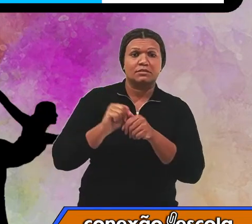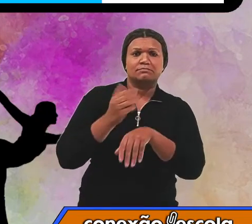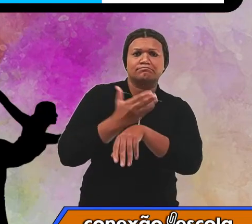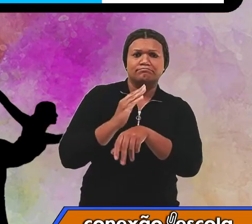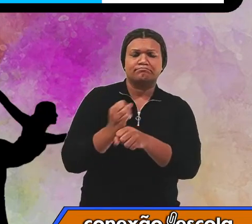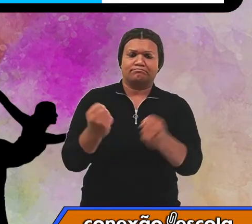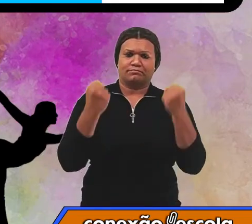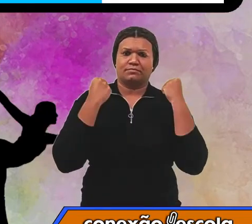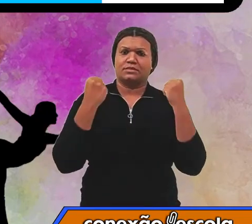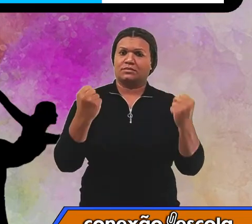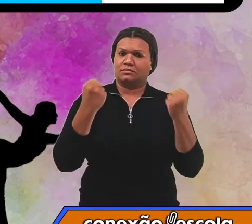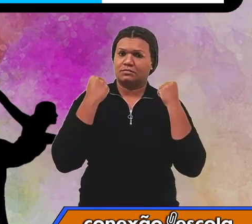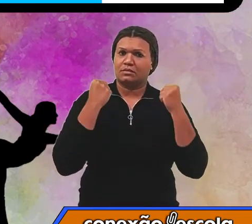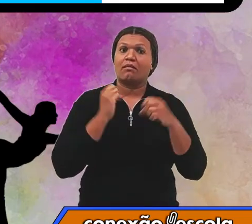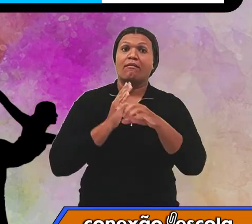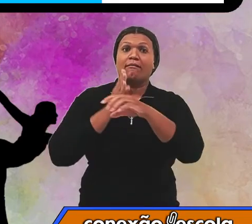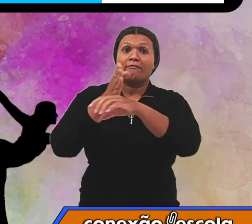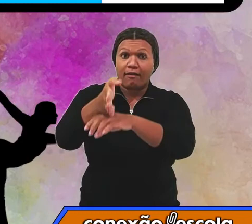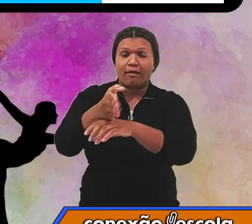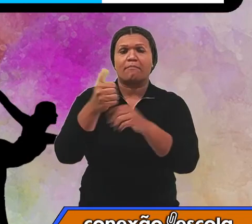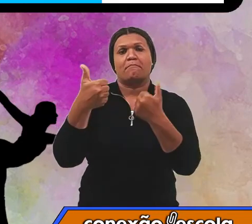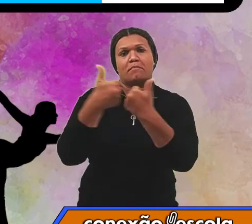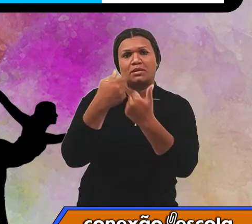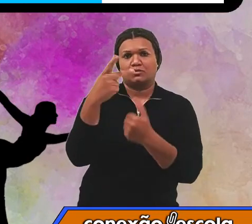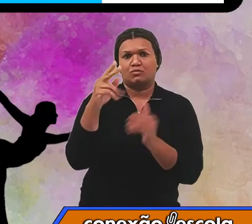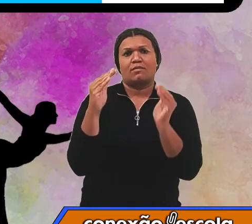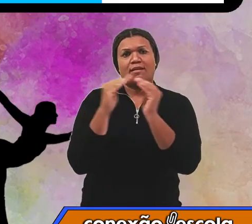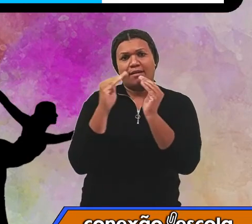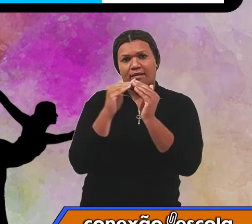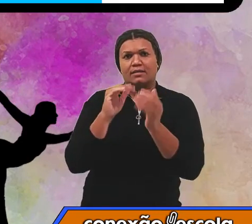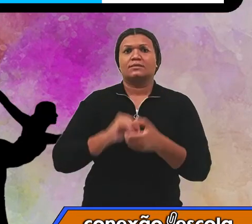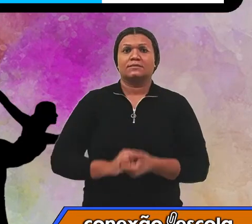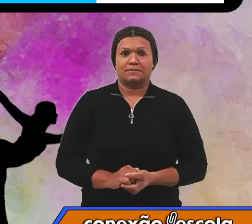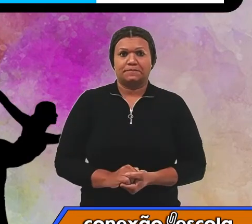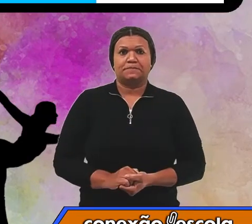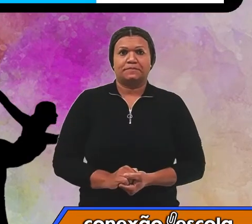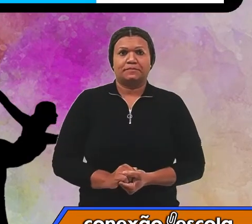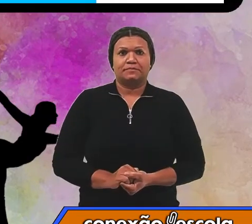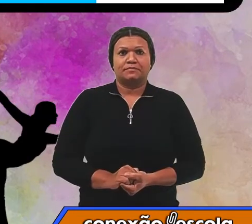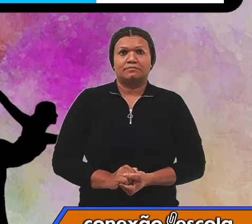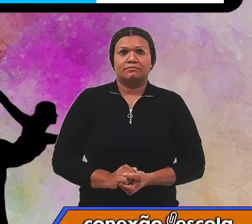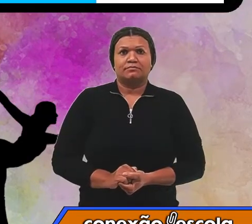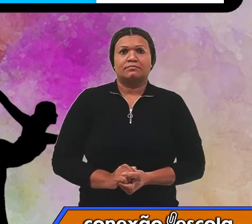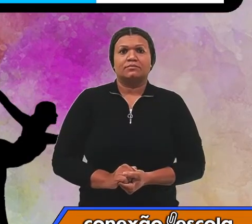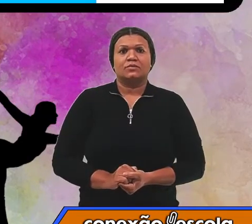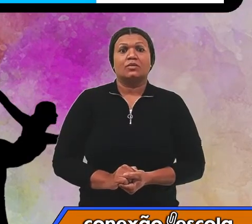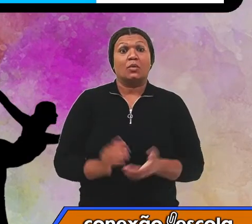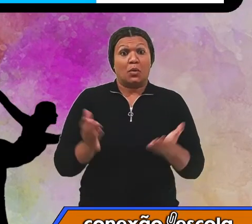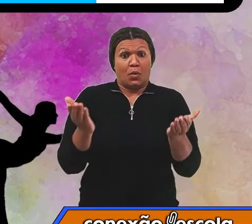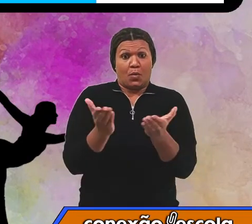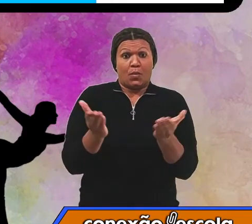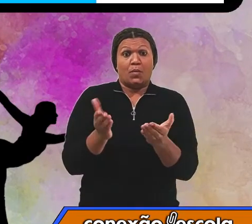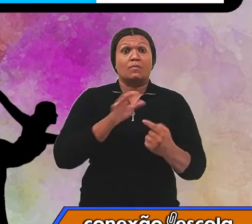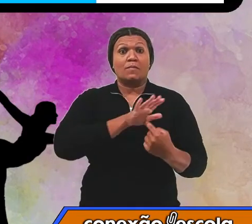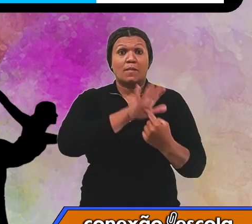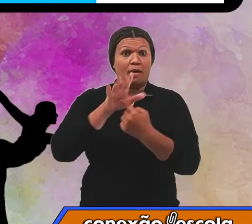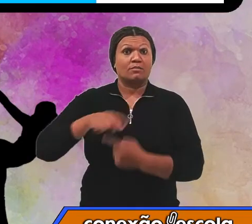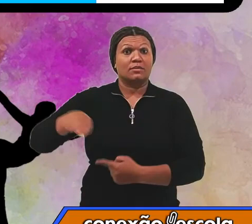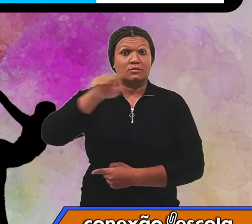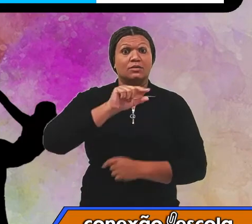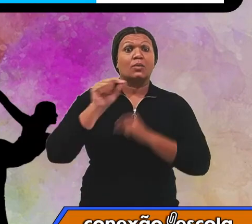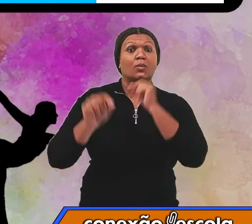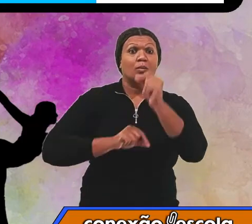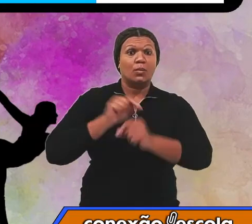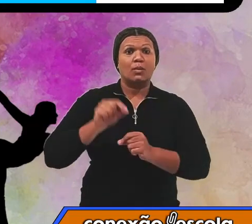da musculação em uma academia aí perto da sua casa, tá certo? E eu vou deixar vocês com os objetivos de